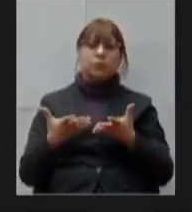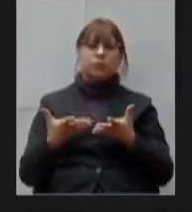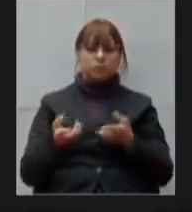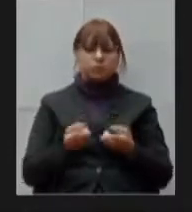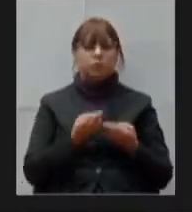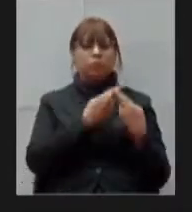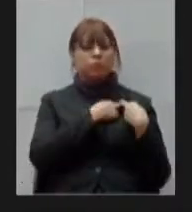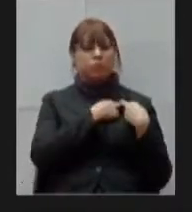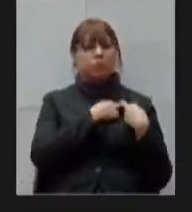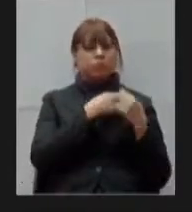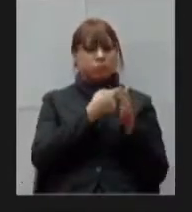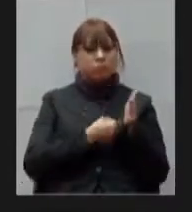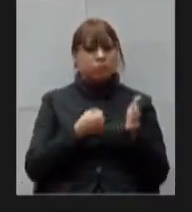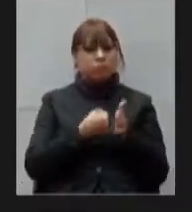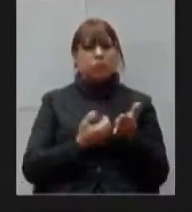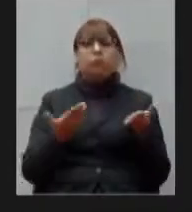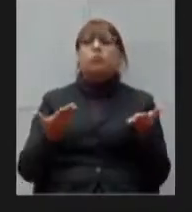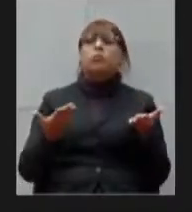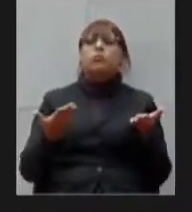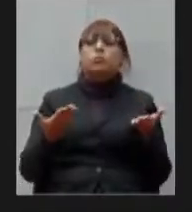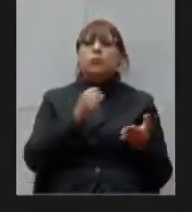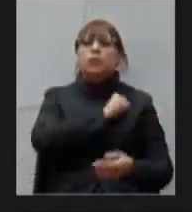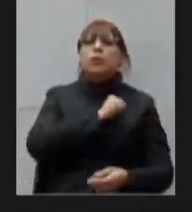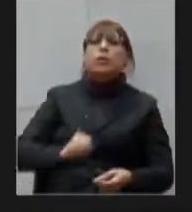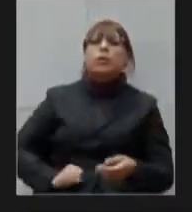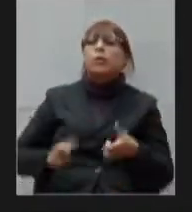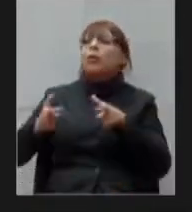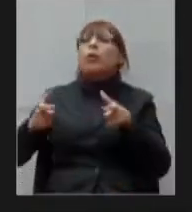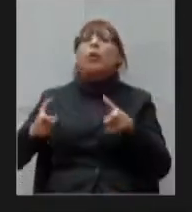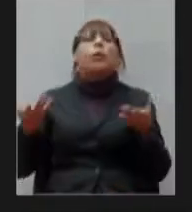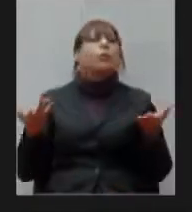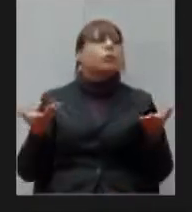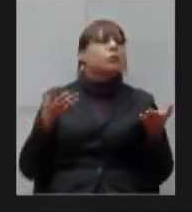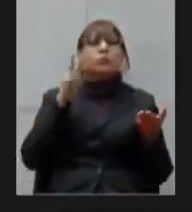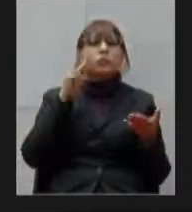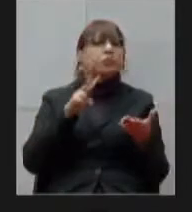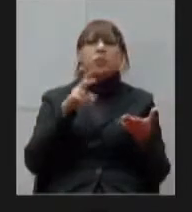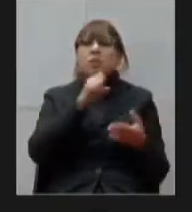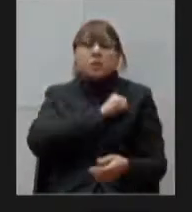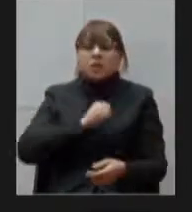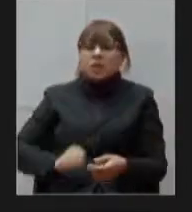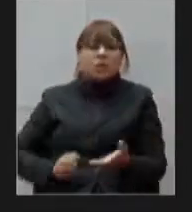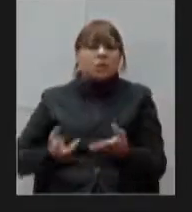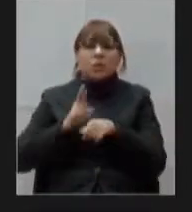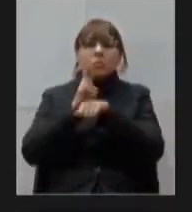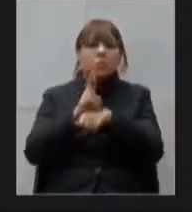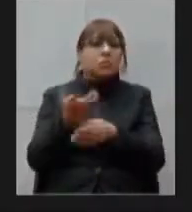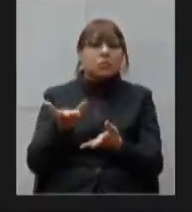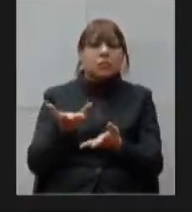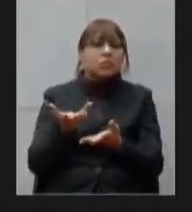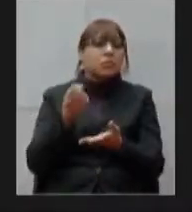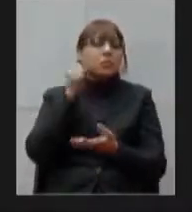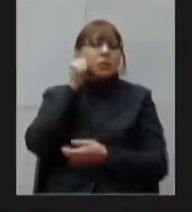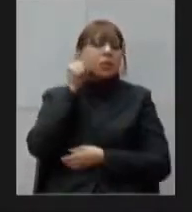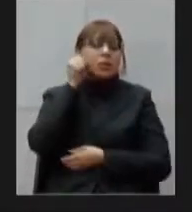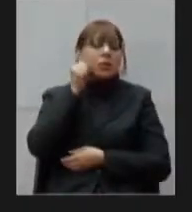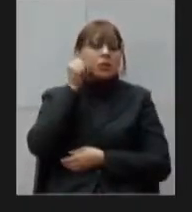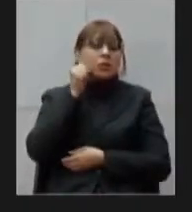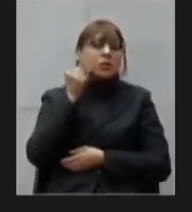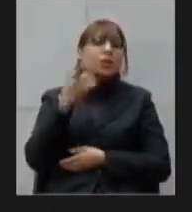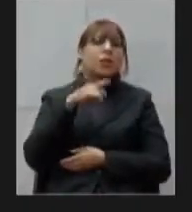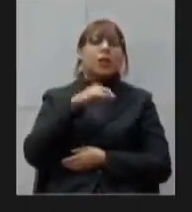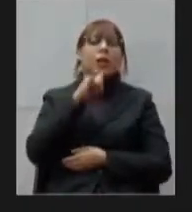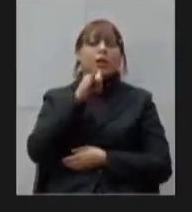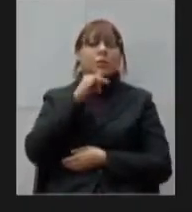cadê os nossos senadores eu não estou vendo o trabalho dos nossos senadores Anastasia Rodrigo Pacheco